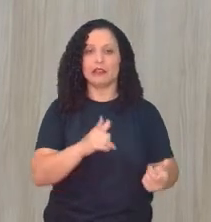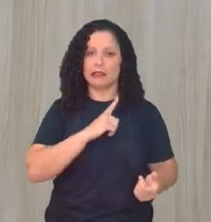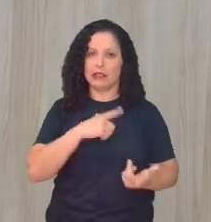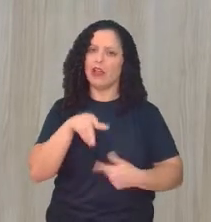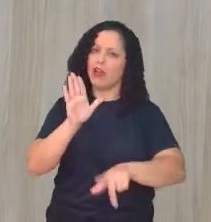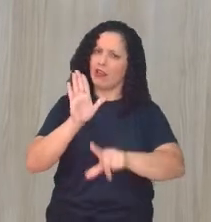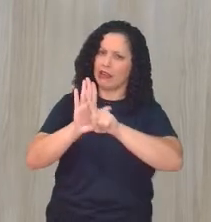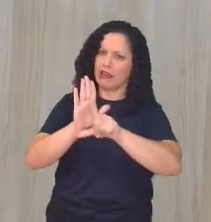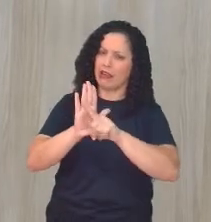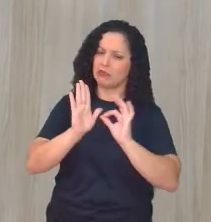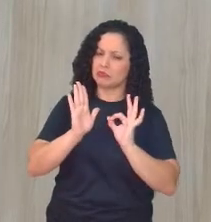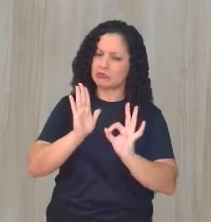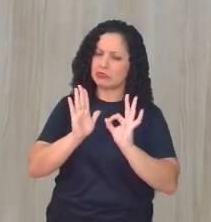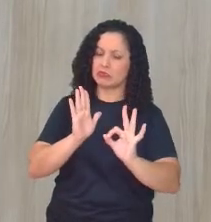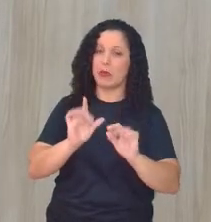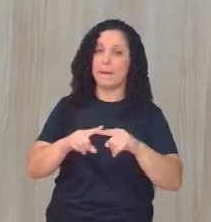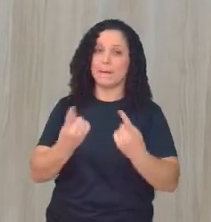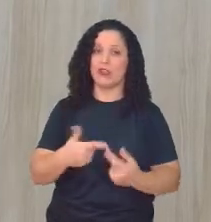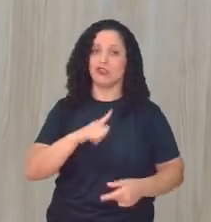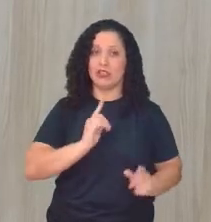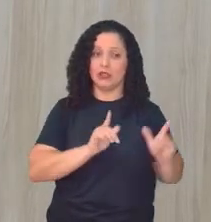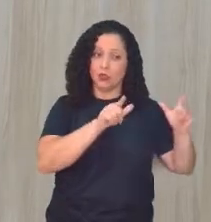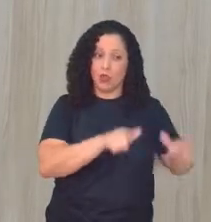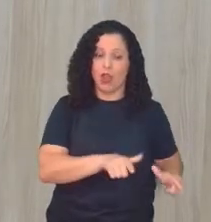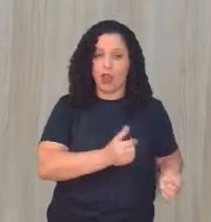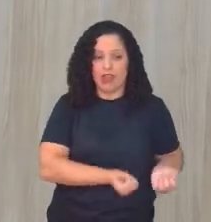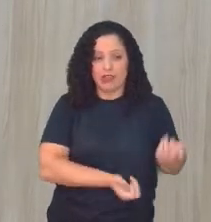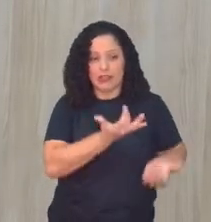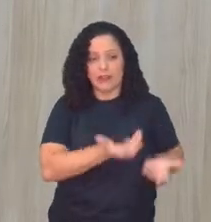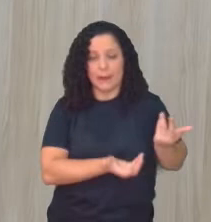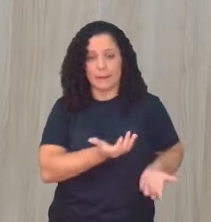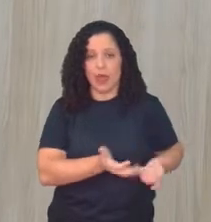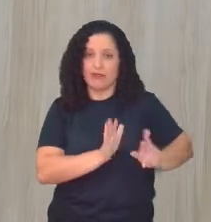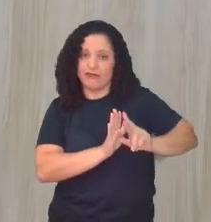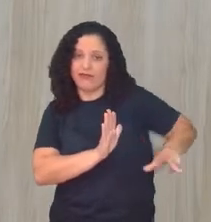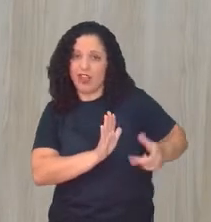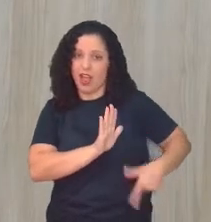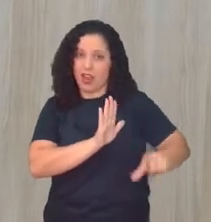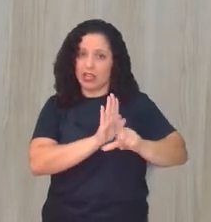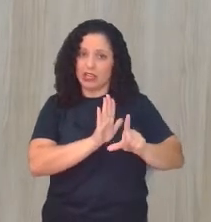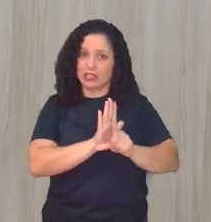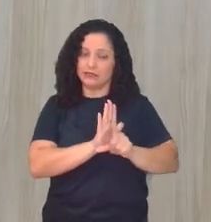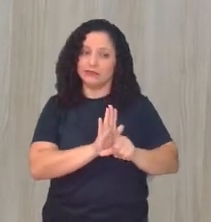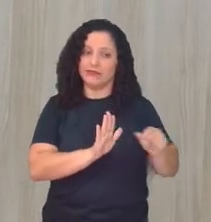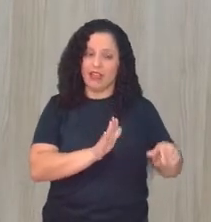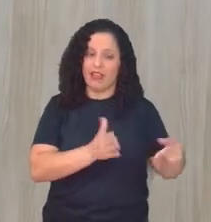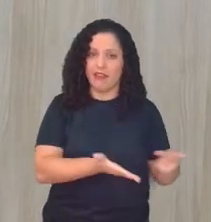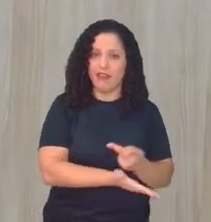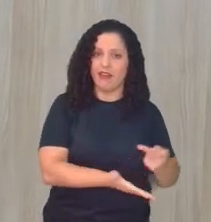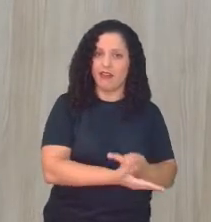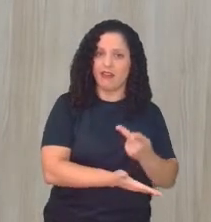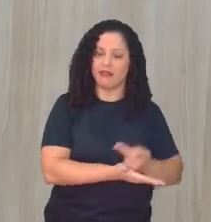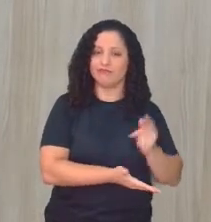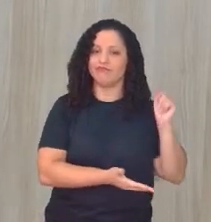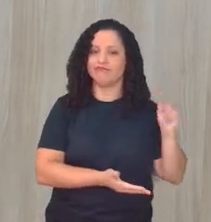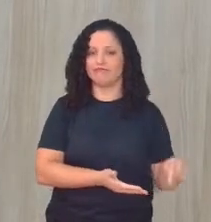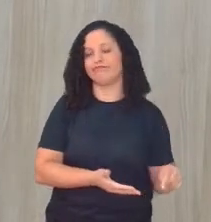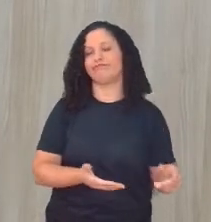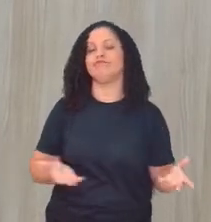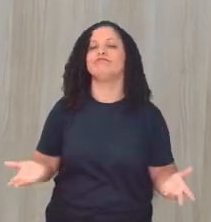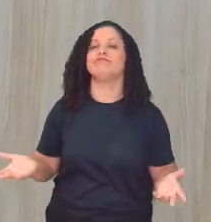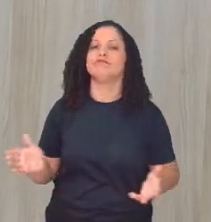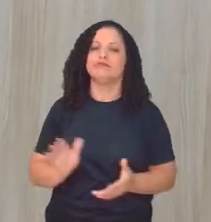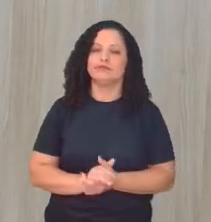e tem a queimada que não é legal, né? Não é legal, pareceu... Não é legal nenhum tipo de incêndio, né? Mas